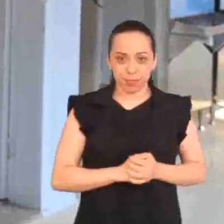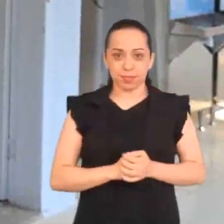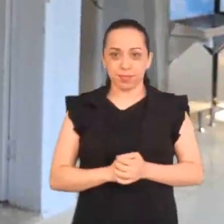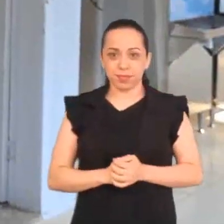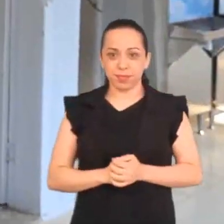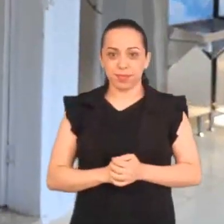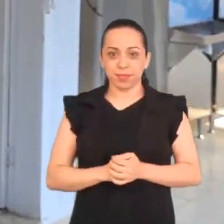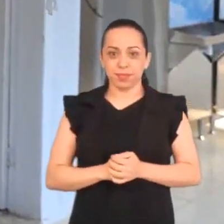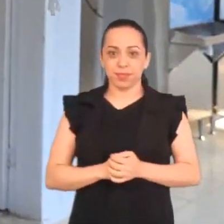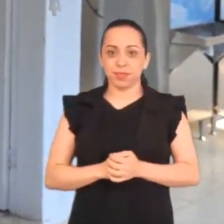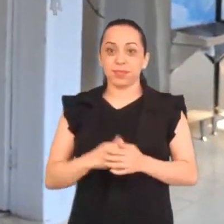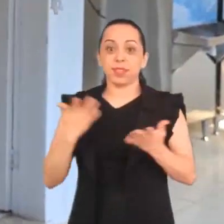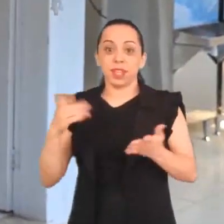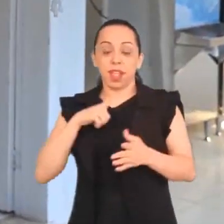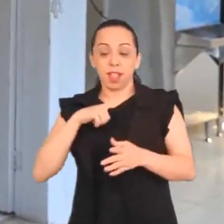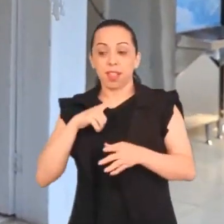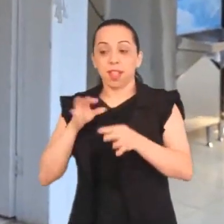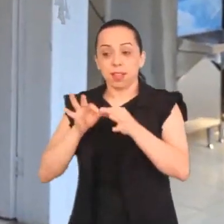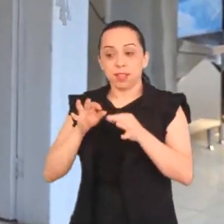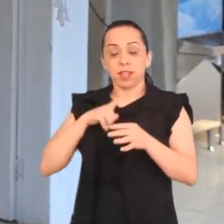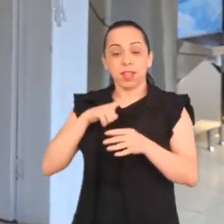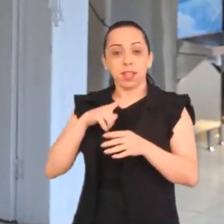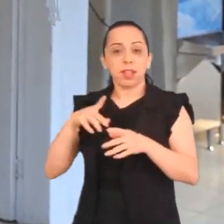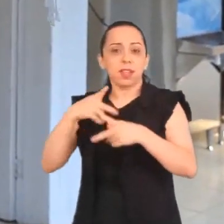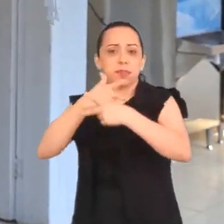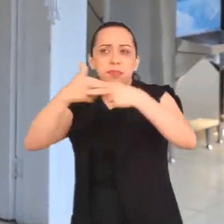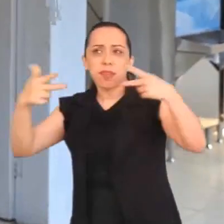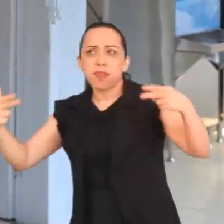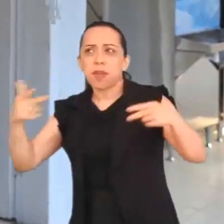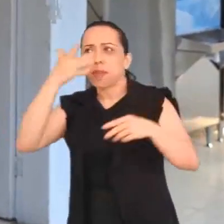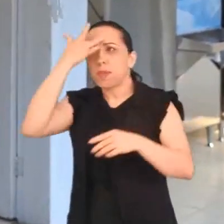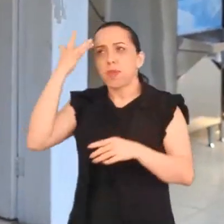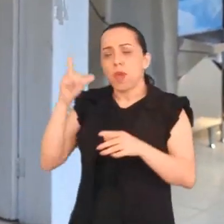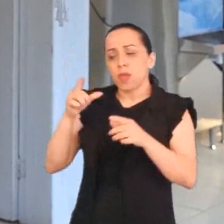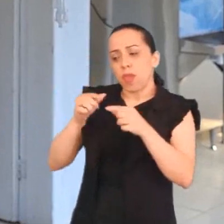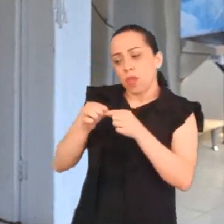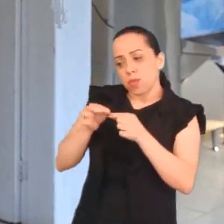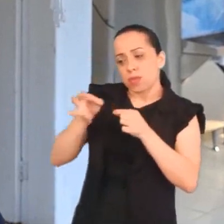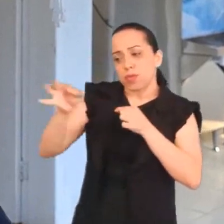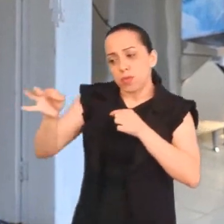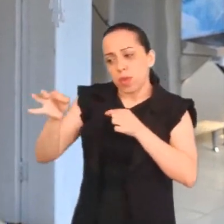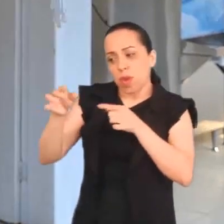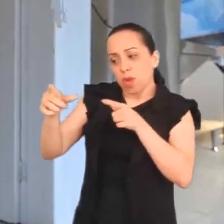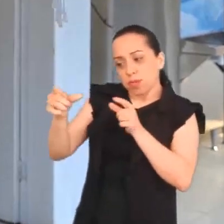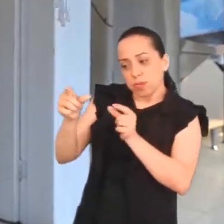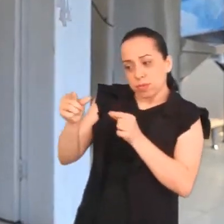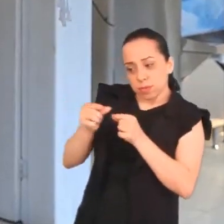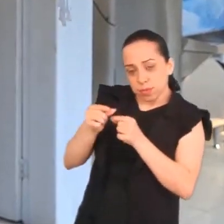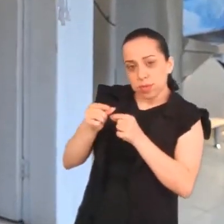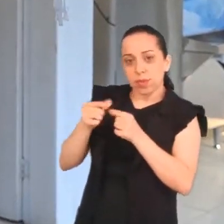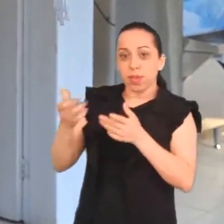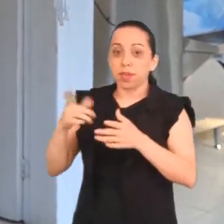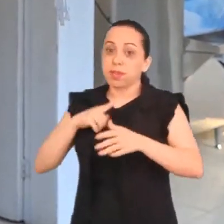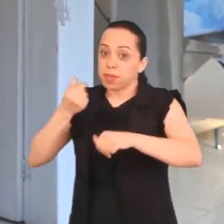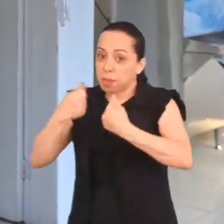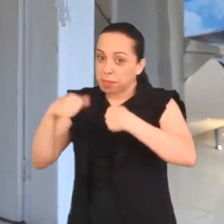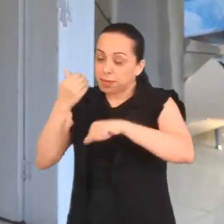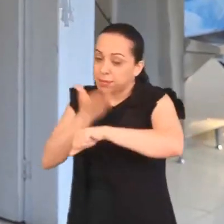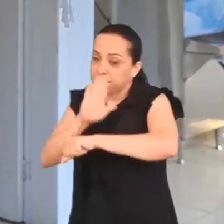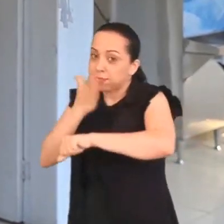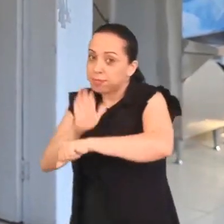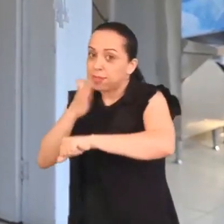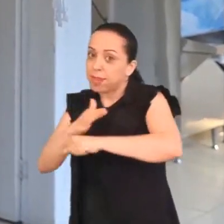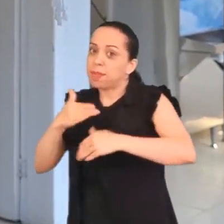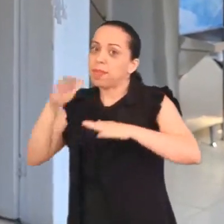Nesta modalidade, há atletas que saltam menores e maiores distâncias, dependendo do treinamento e da capacidade de cada um.